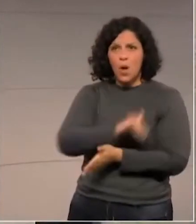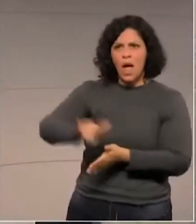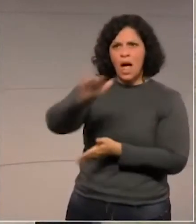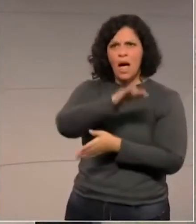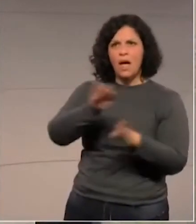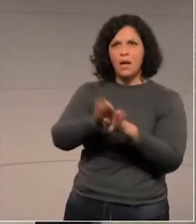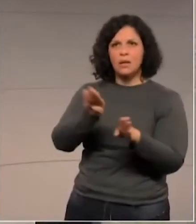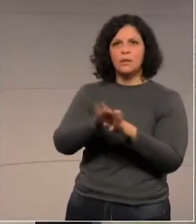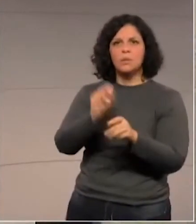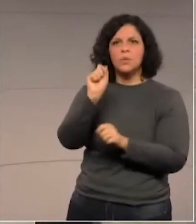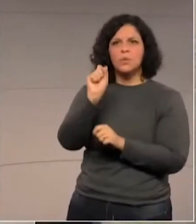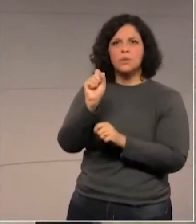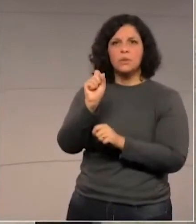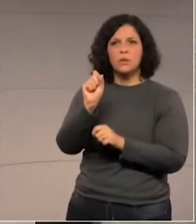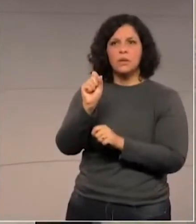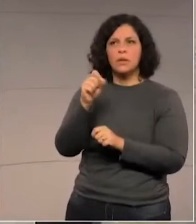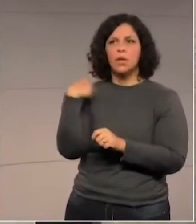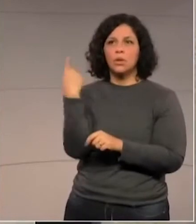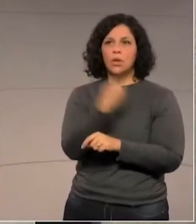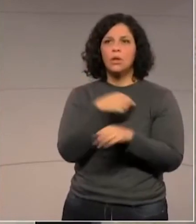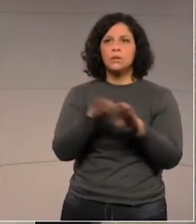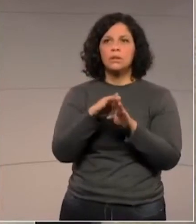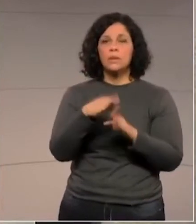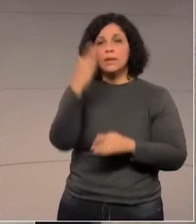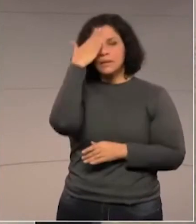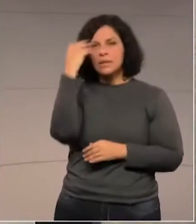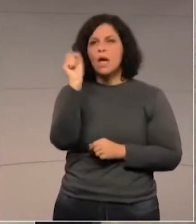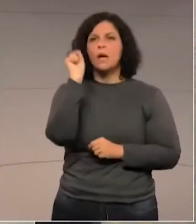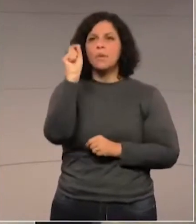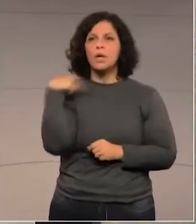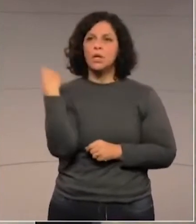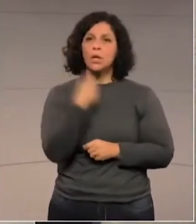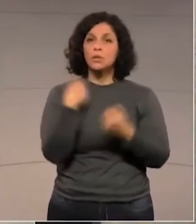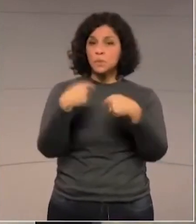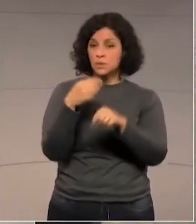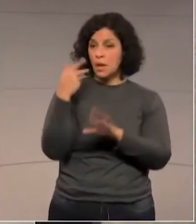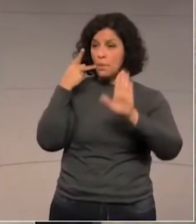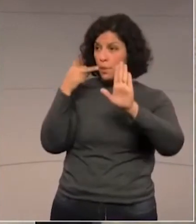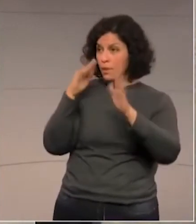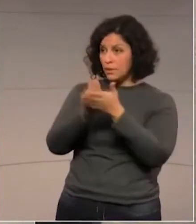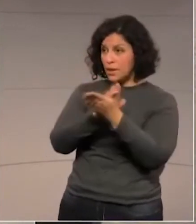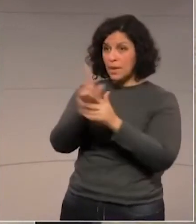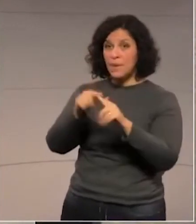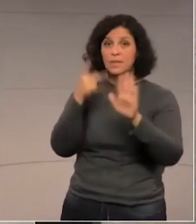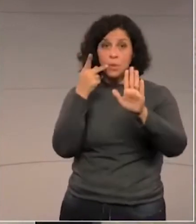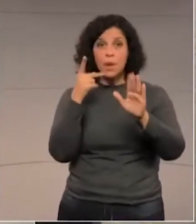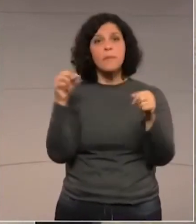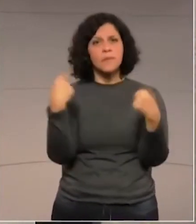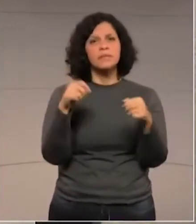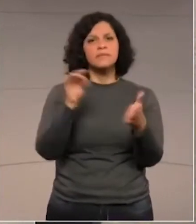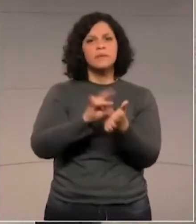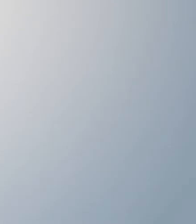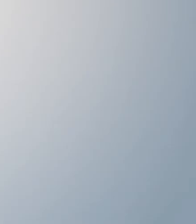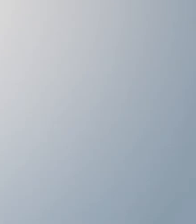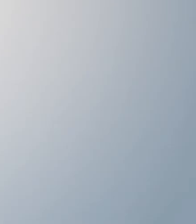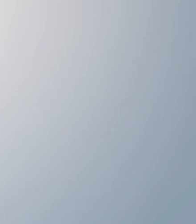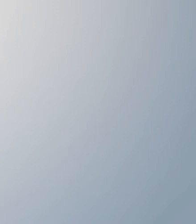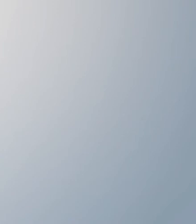dos campos gerais. Já dizia um sábio, ninguém precisa prometer, mas prometeu, cumpra.